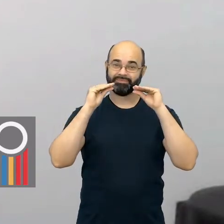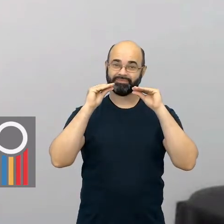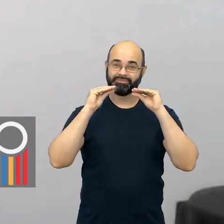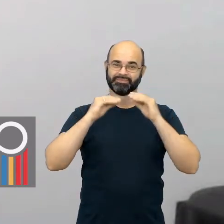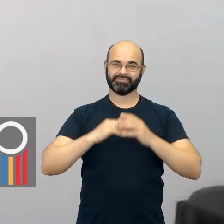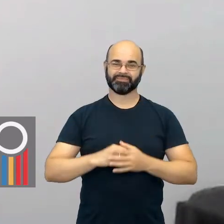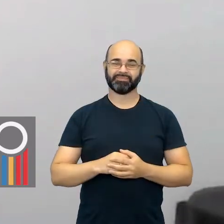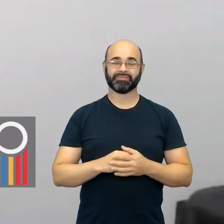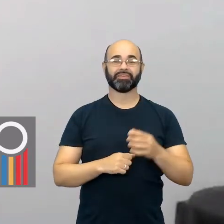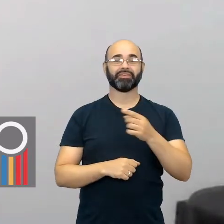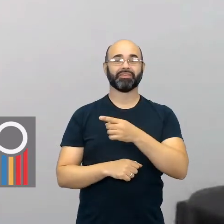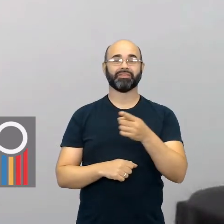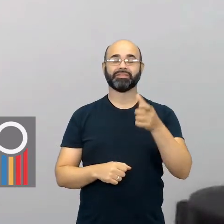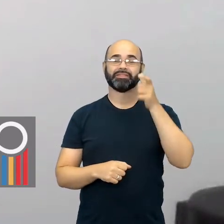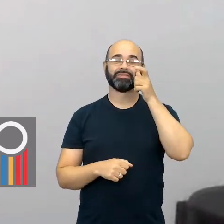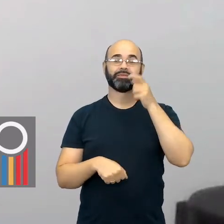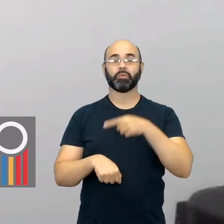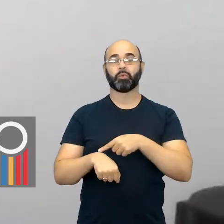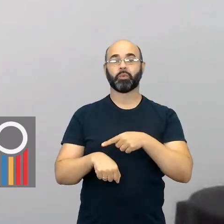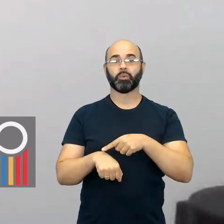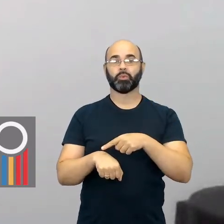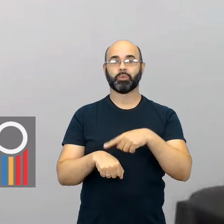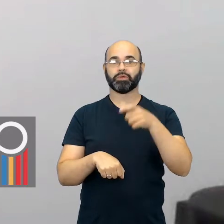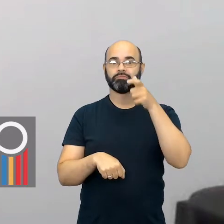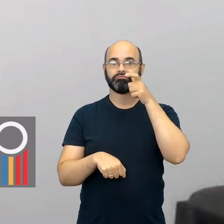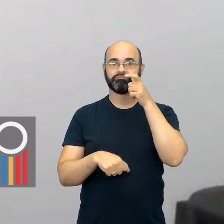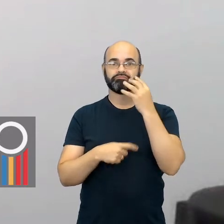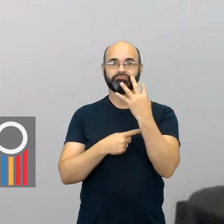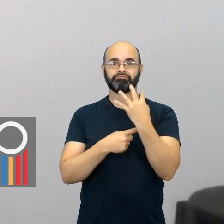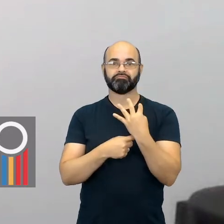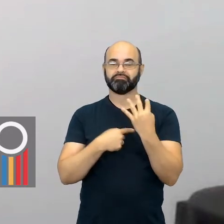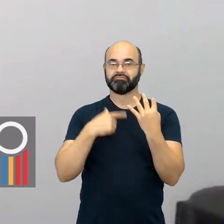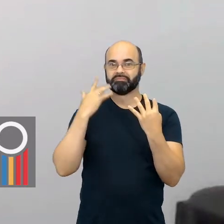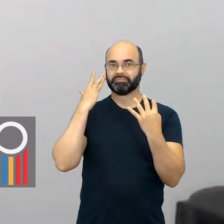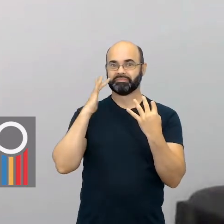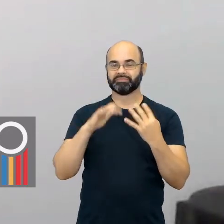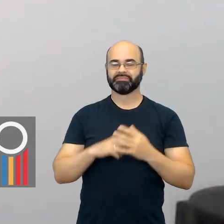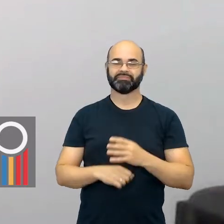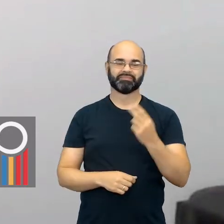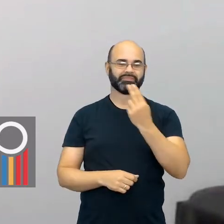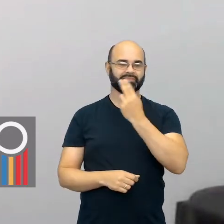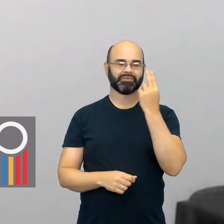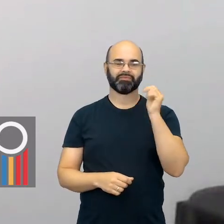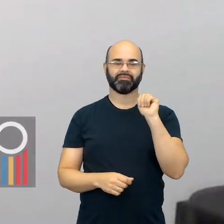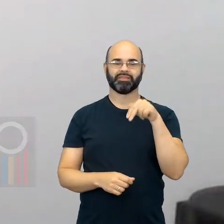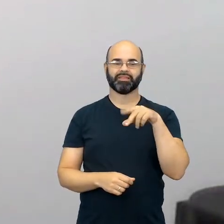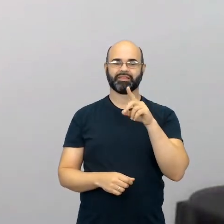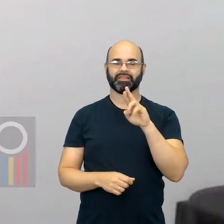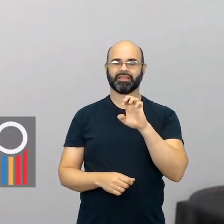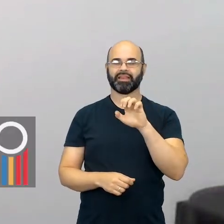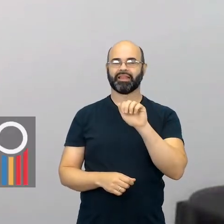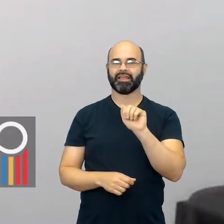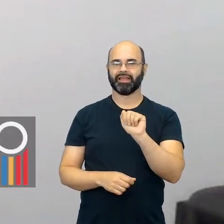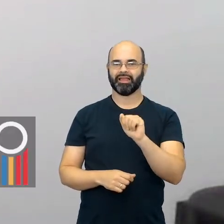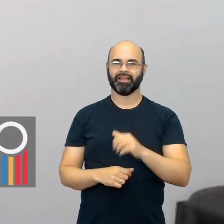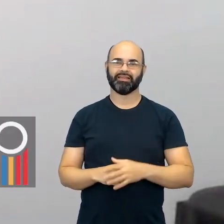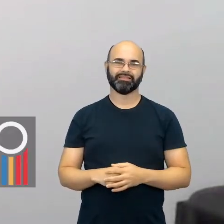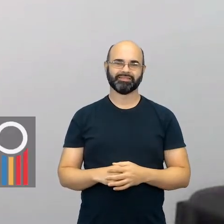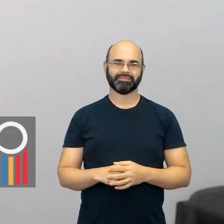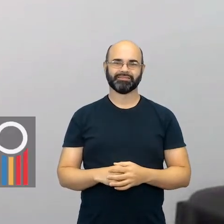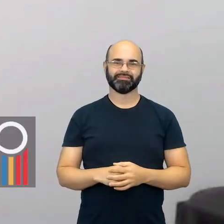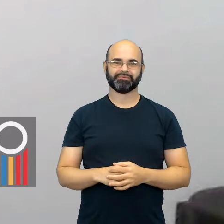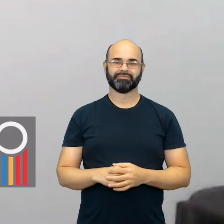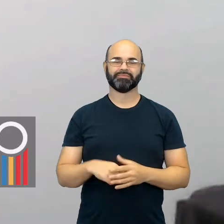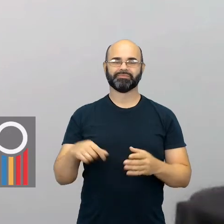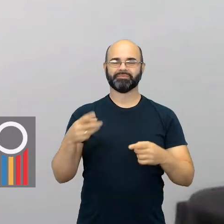que momento vocês estão assistindo essa formação de hoje. Eu sou André Schiavetto, estou na equipe de formação da